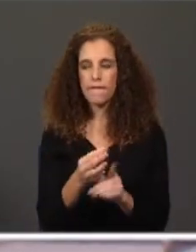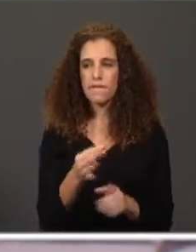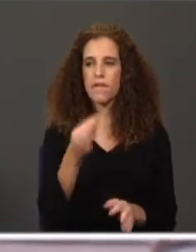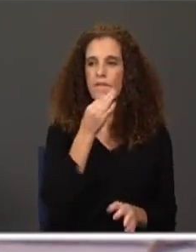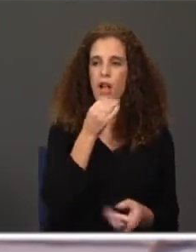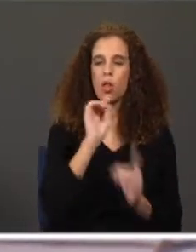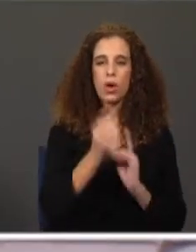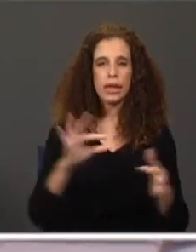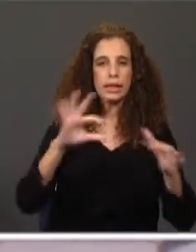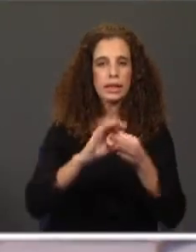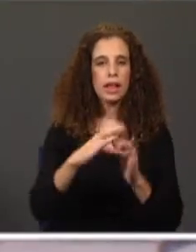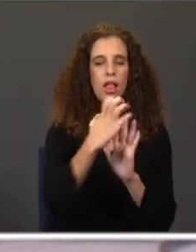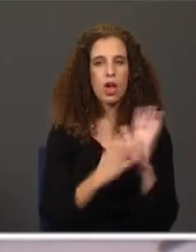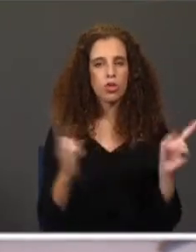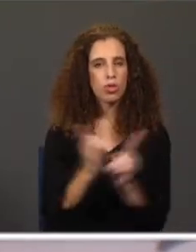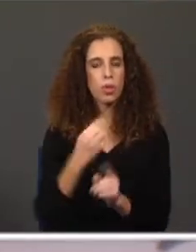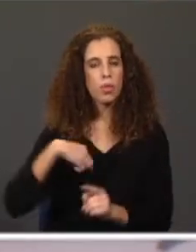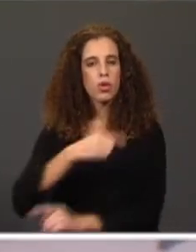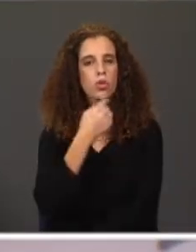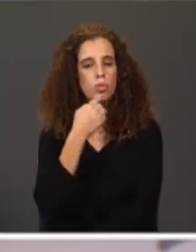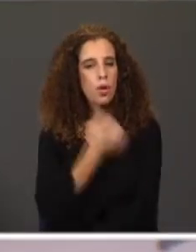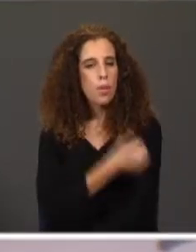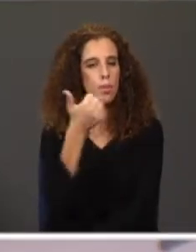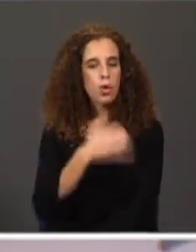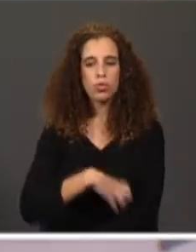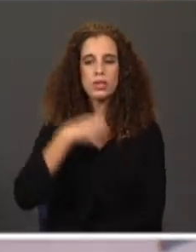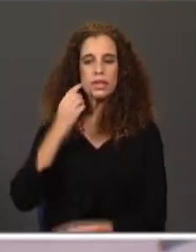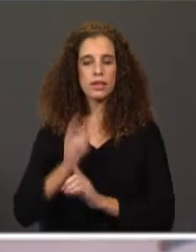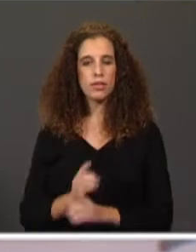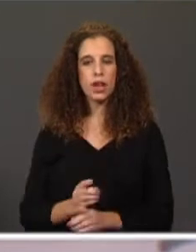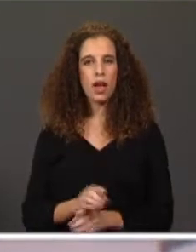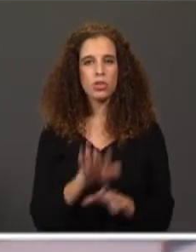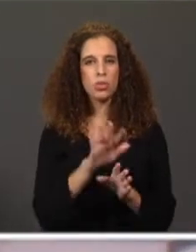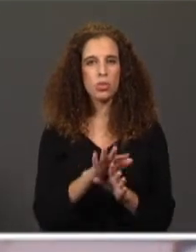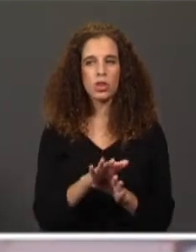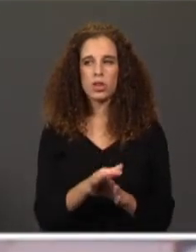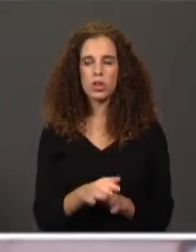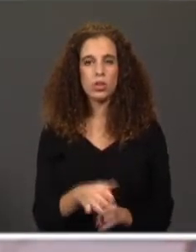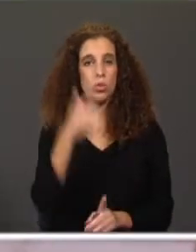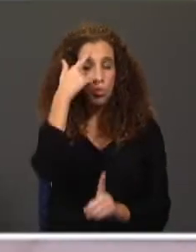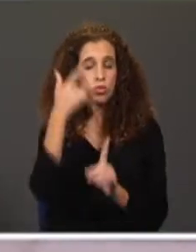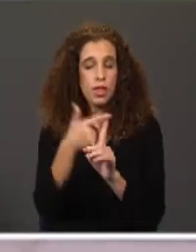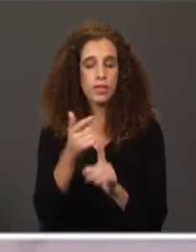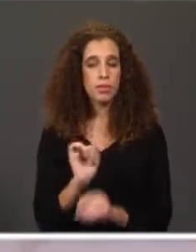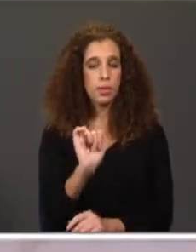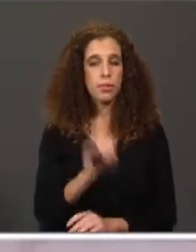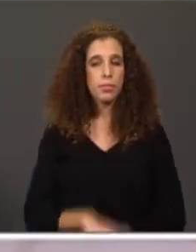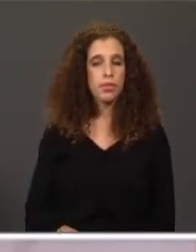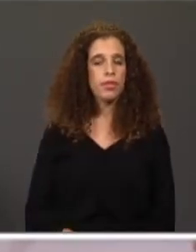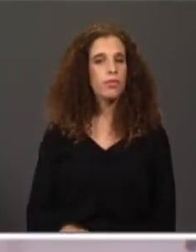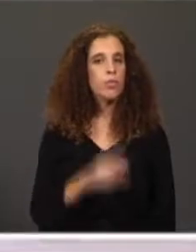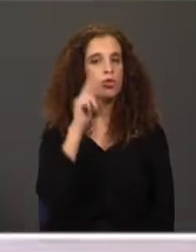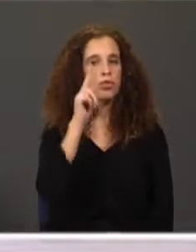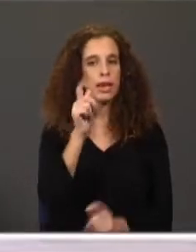crónicas para nós percebermos melhor o que é elas significam para ele e o papel, a utilidade que elas têm para ele. Vamos então ver a